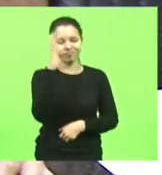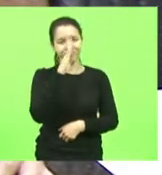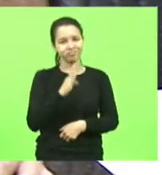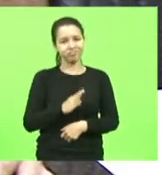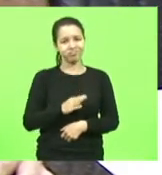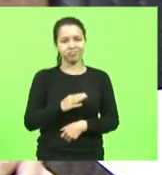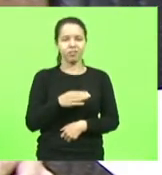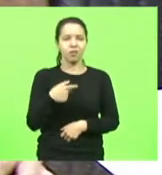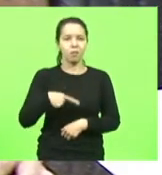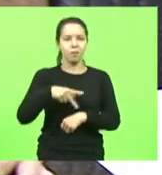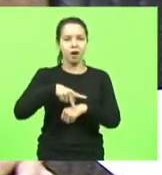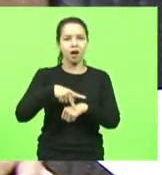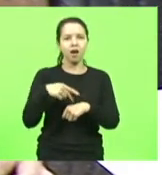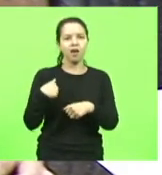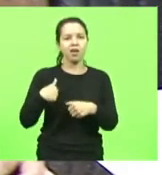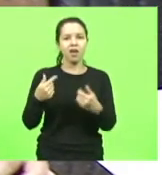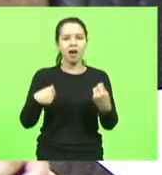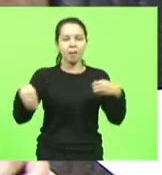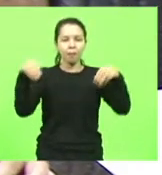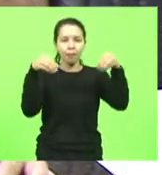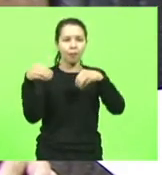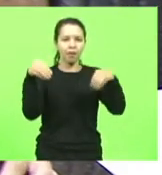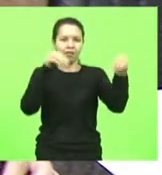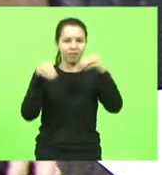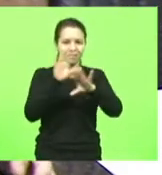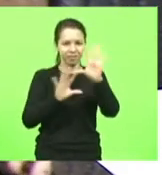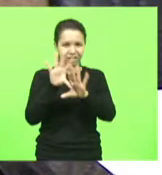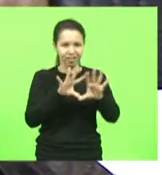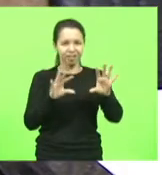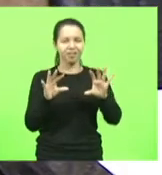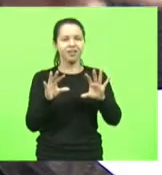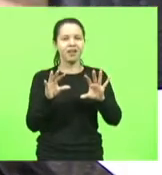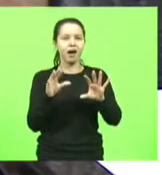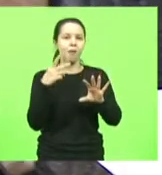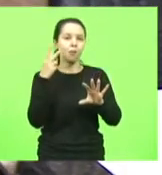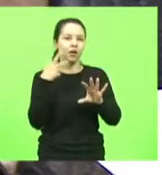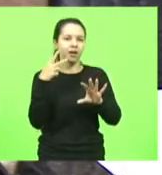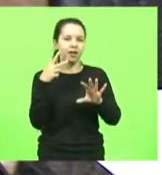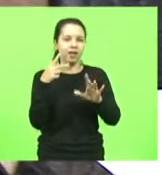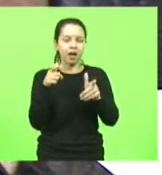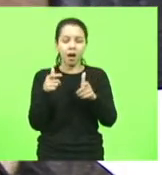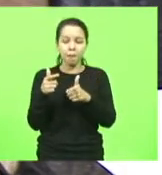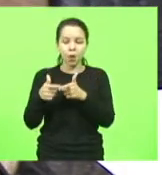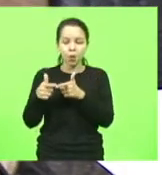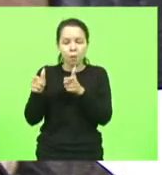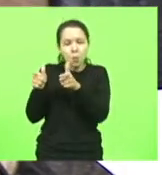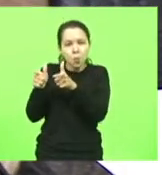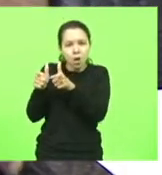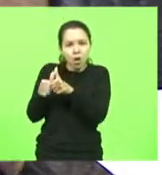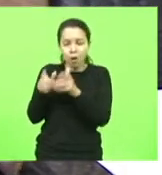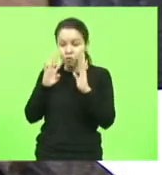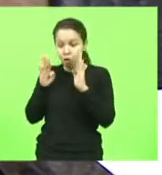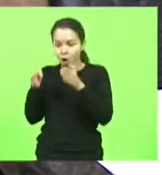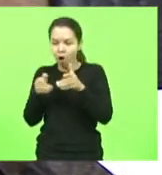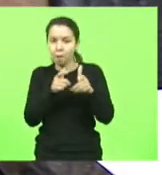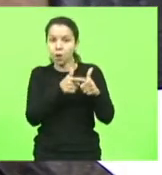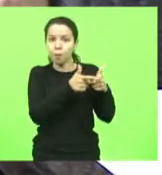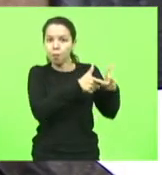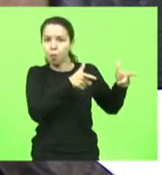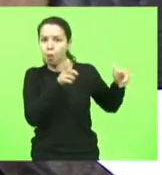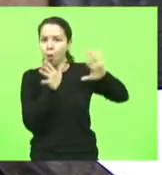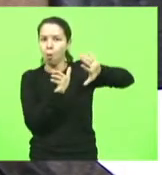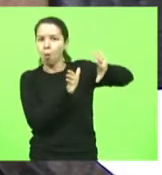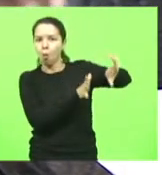de cortinas de fumaça, que a política foca nos assuntos microscópicos e ignora os macroscópicos. Os pequenos